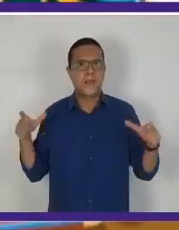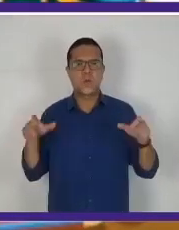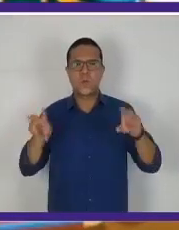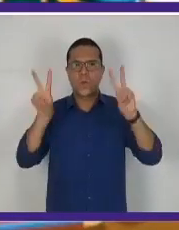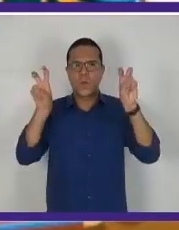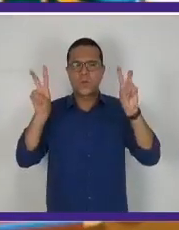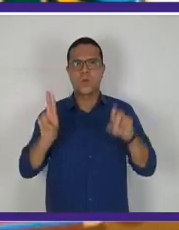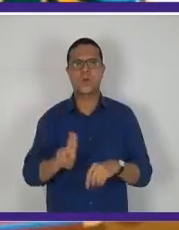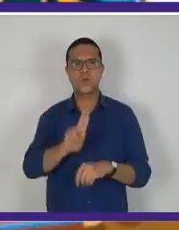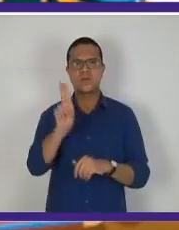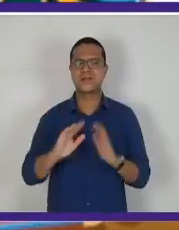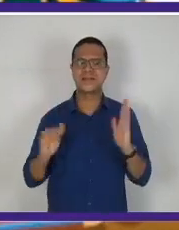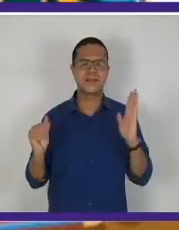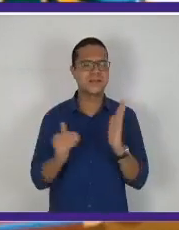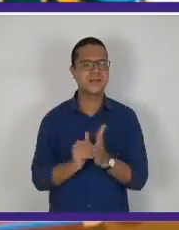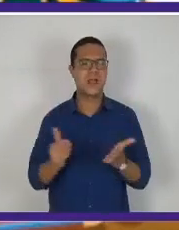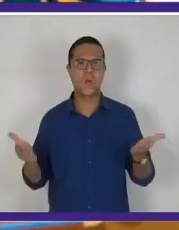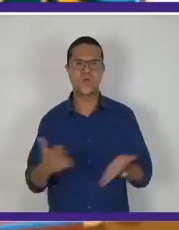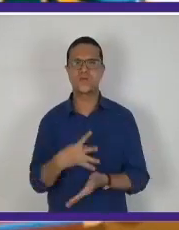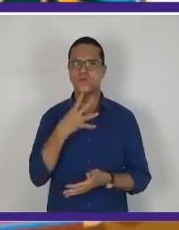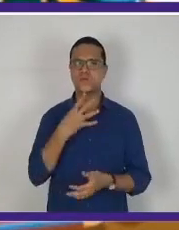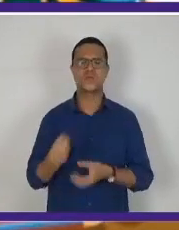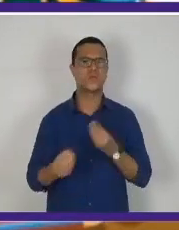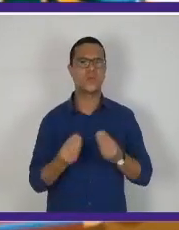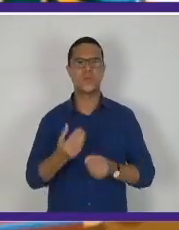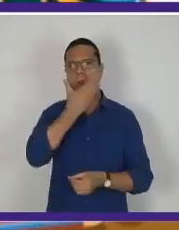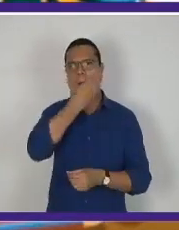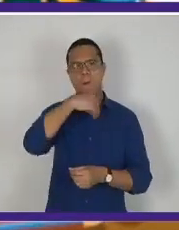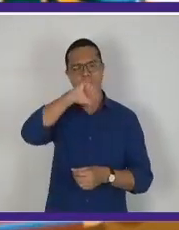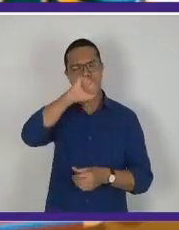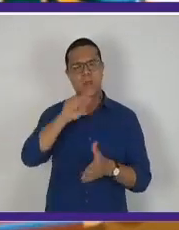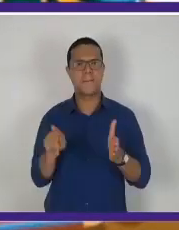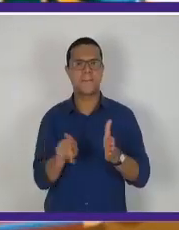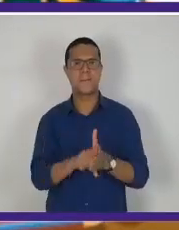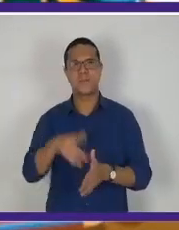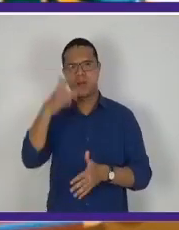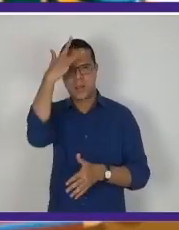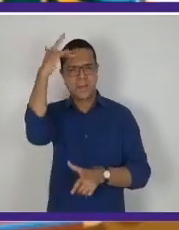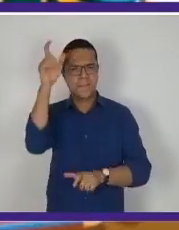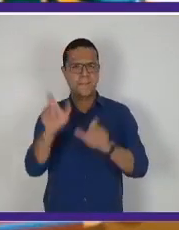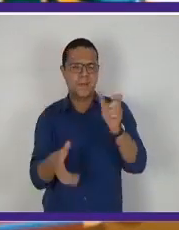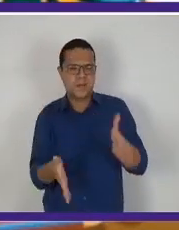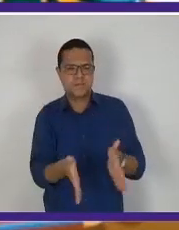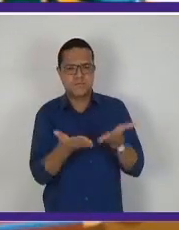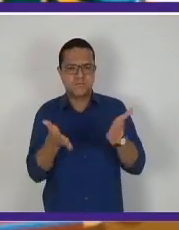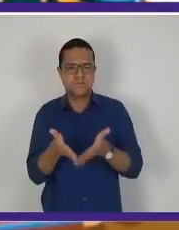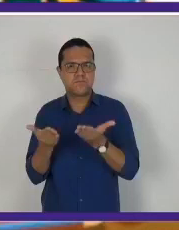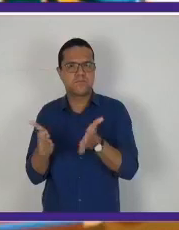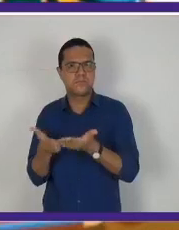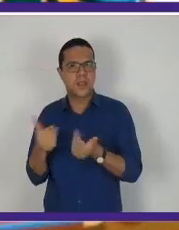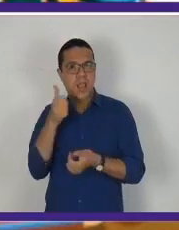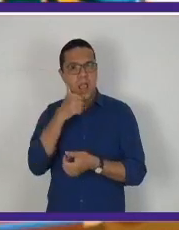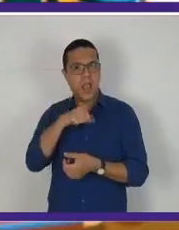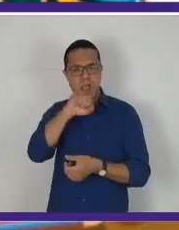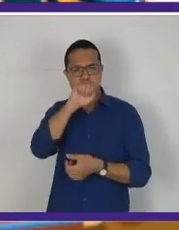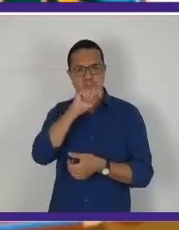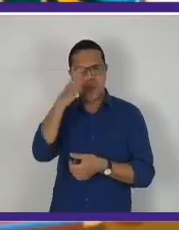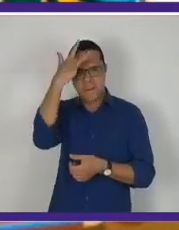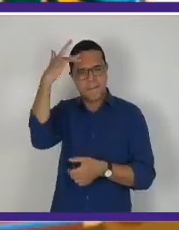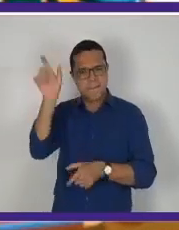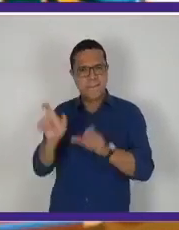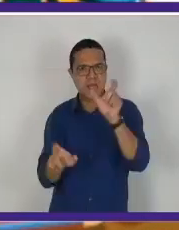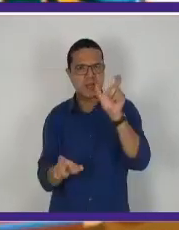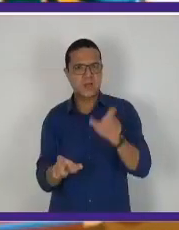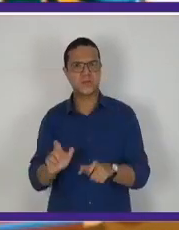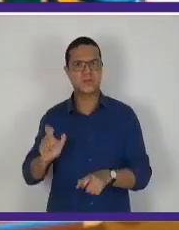Vargas. Até hoje, ele é conhecido como pai dos pobres e mãe dos ricos, porque Vargas conseguiu a